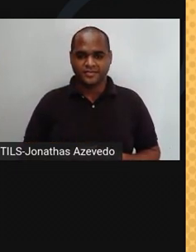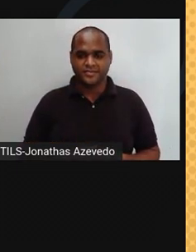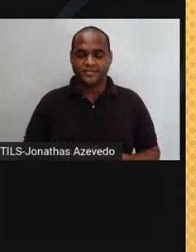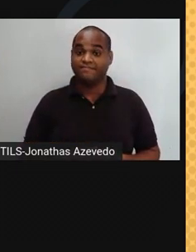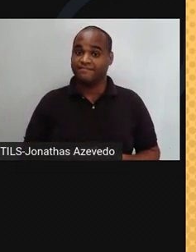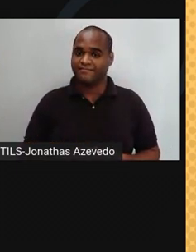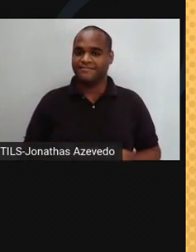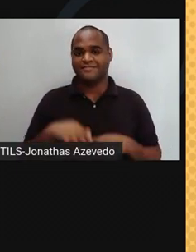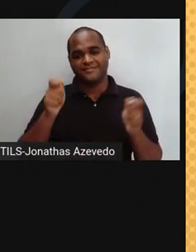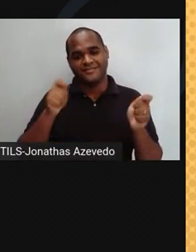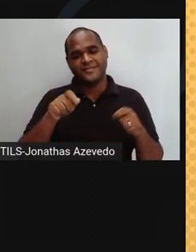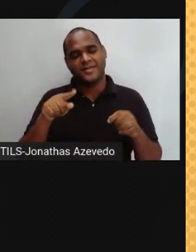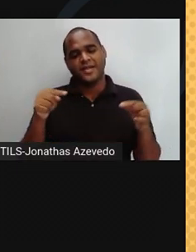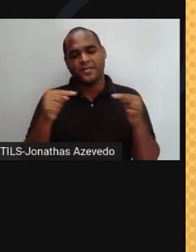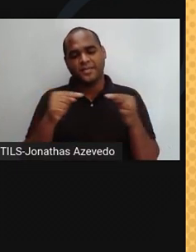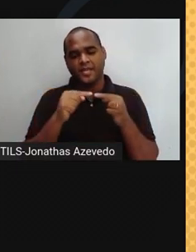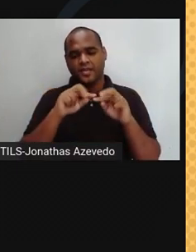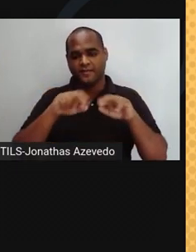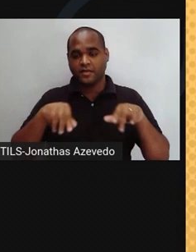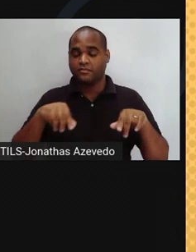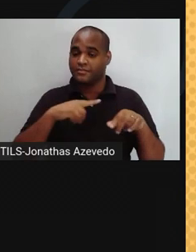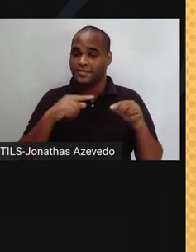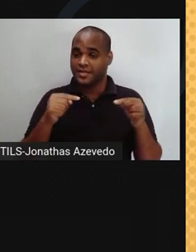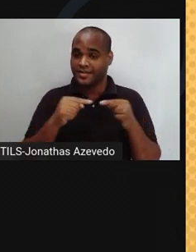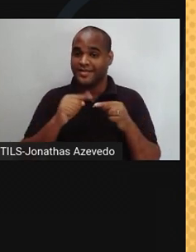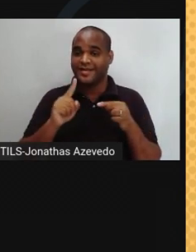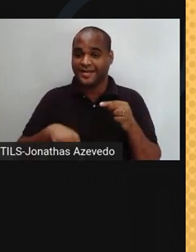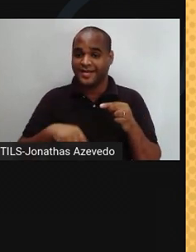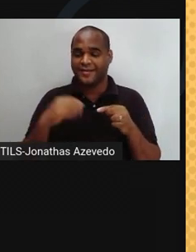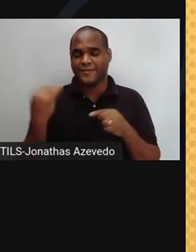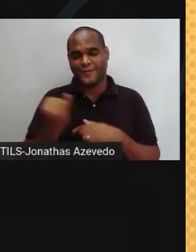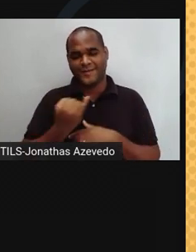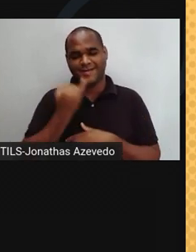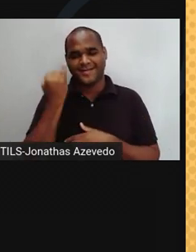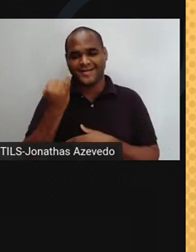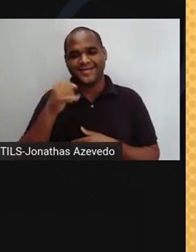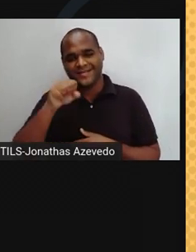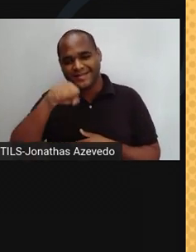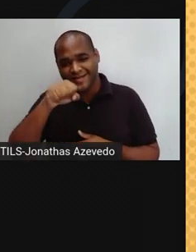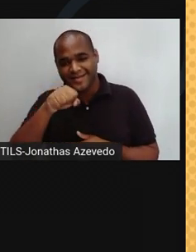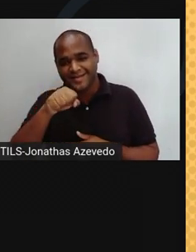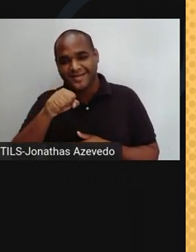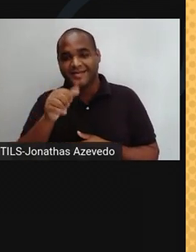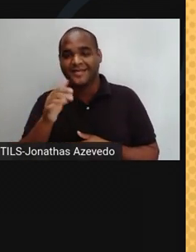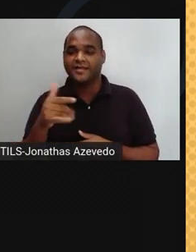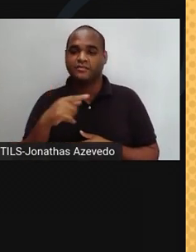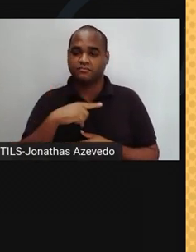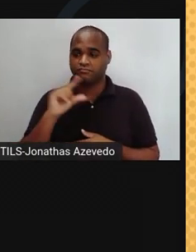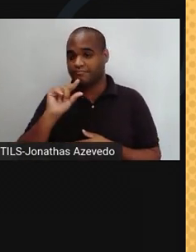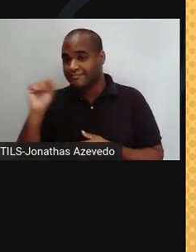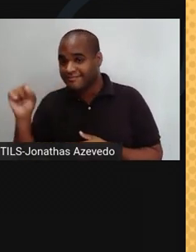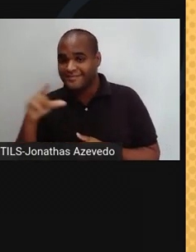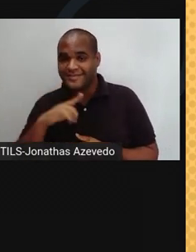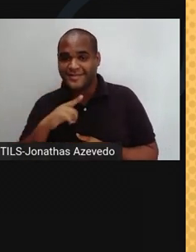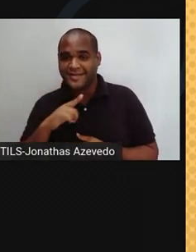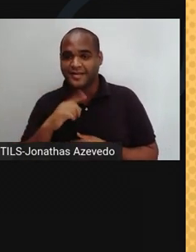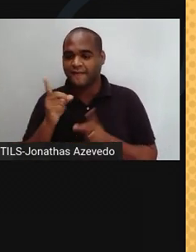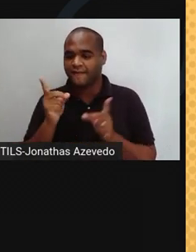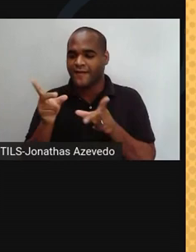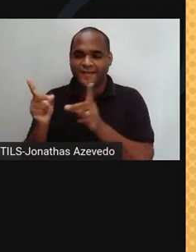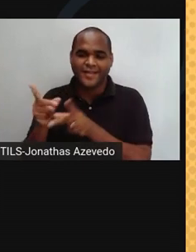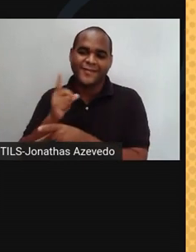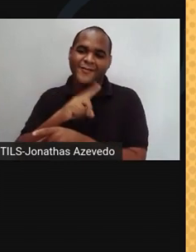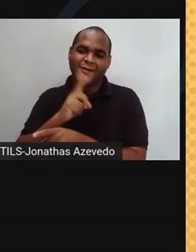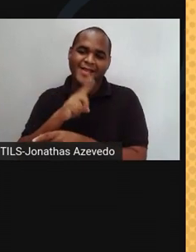Isso é tudo sobre os estados da matéria. Muito interessante, né? Bom, eu tenho que ir, senão eu não vou vender nenhum